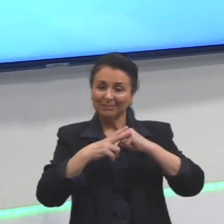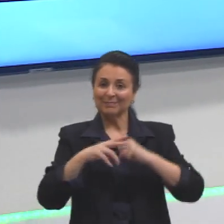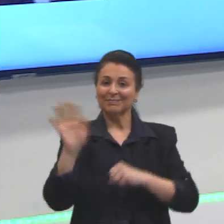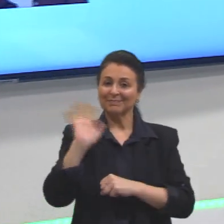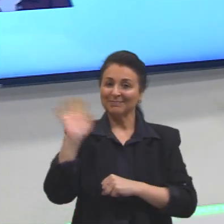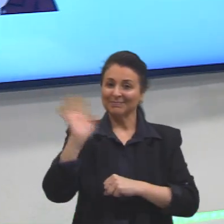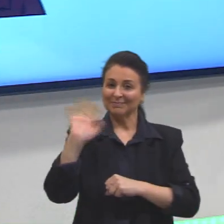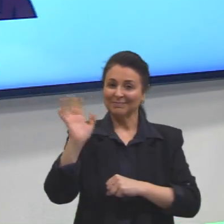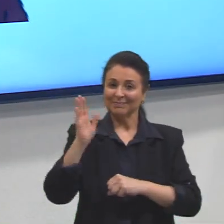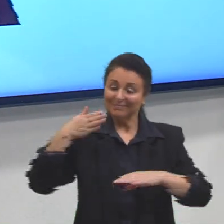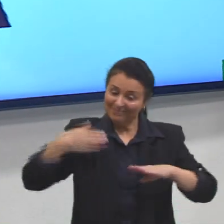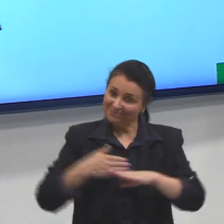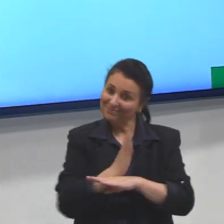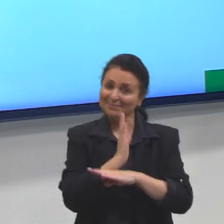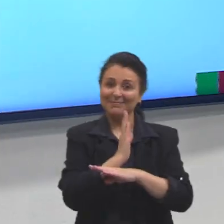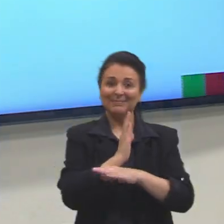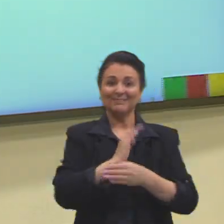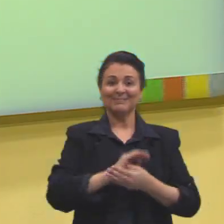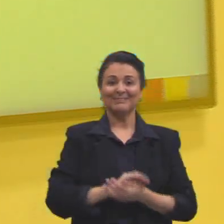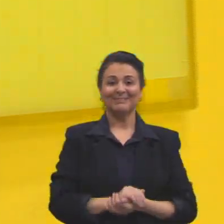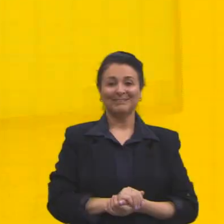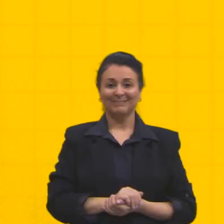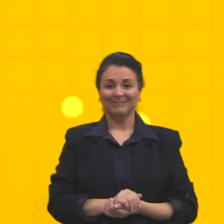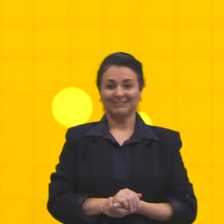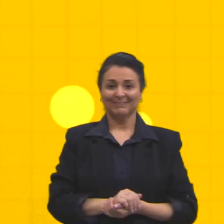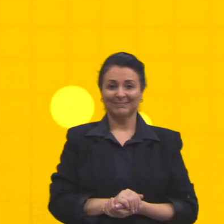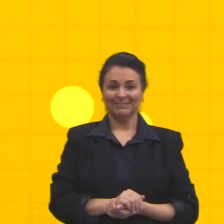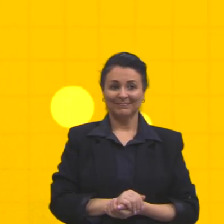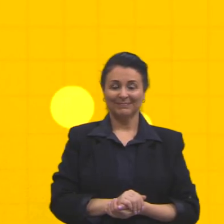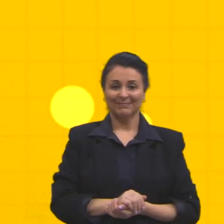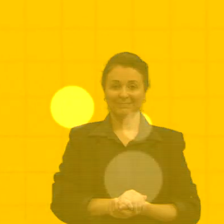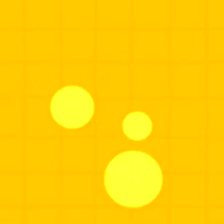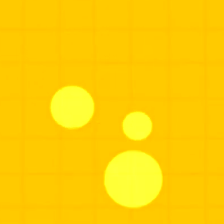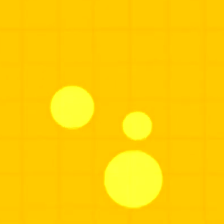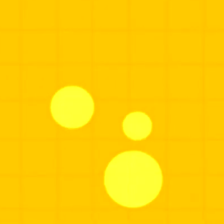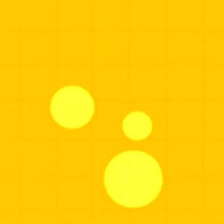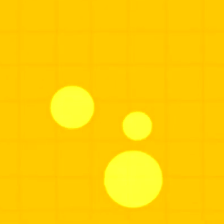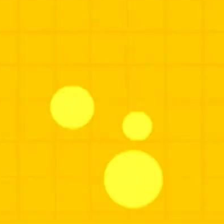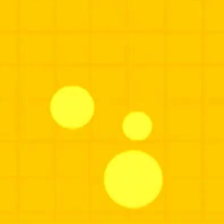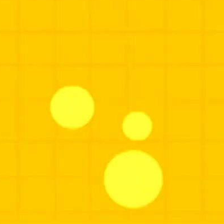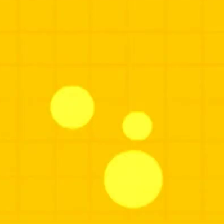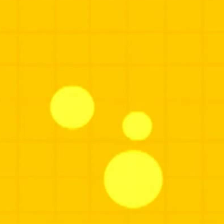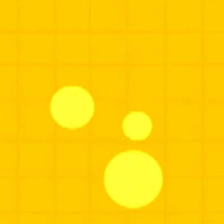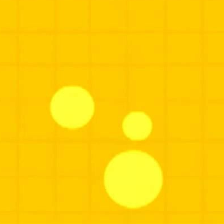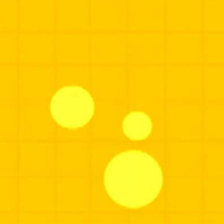Até mais. E partiu passar. Tchau. Tchau.